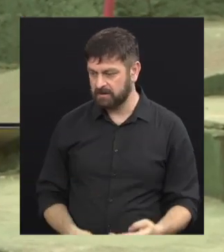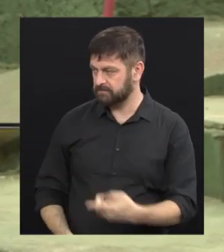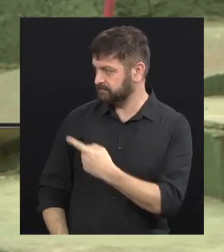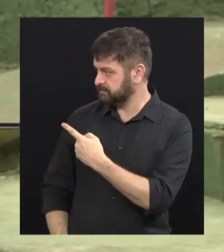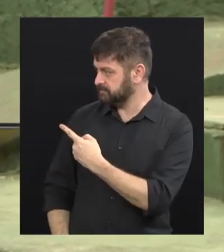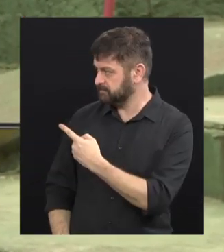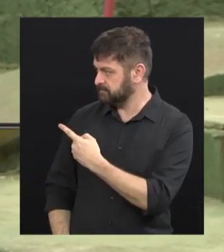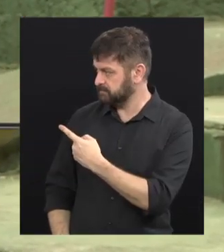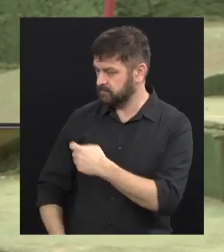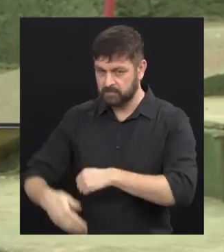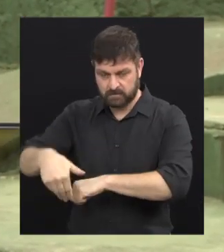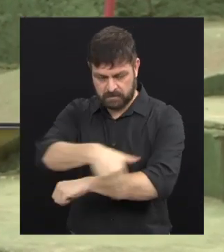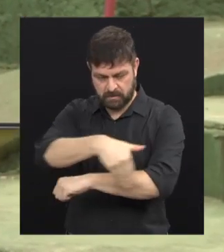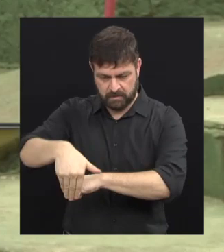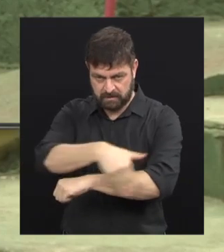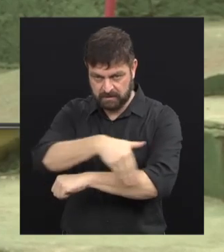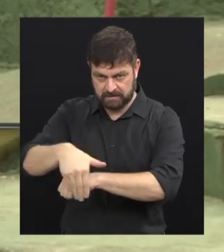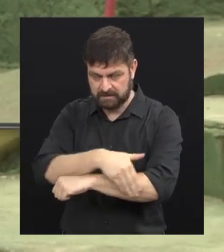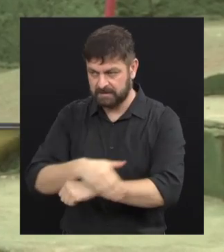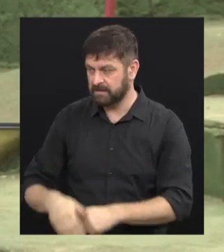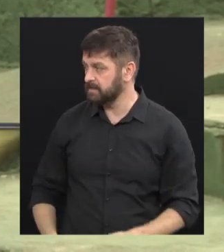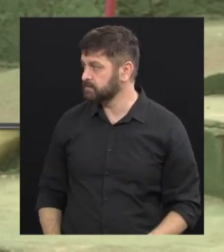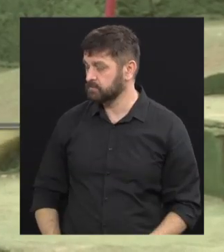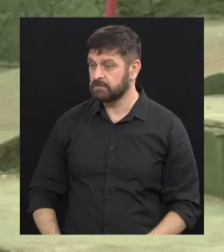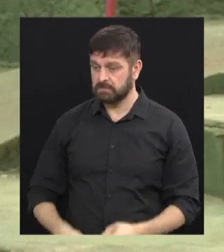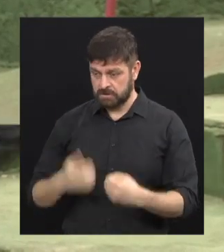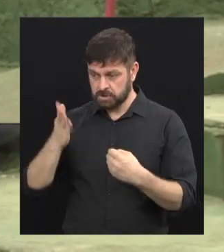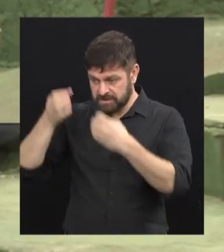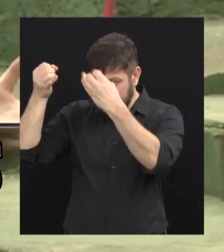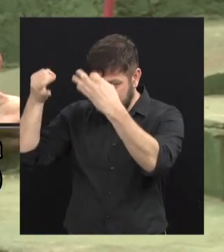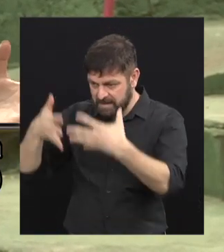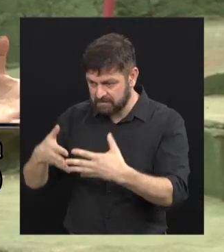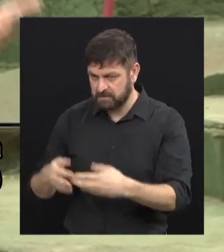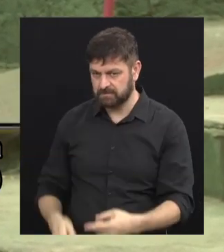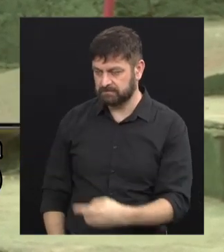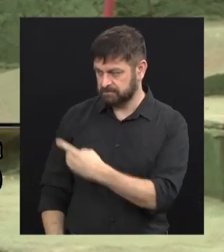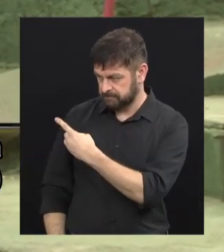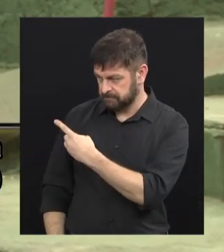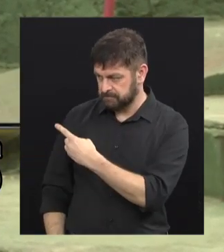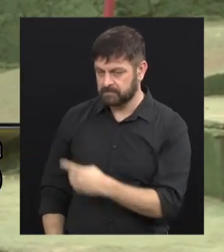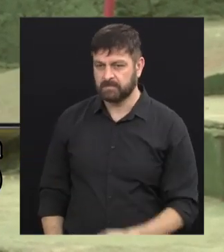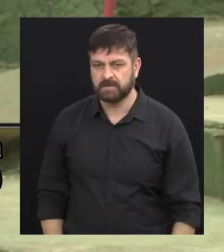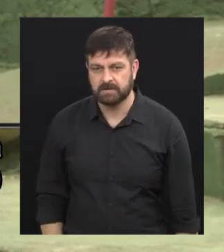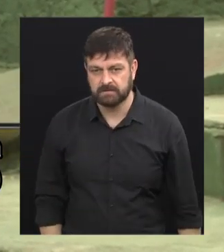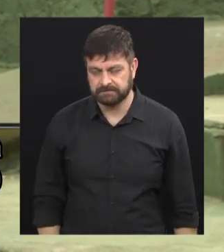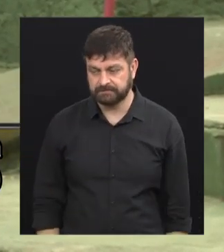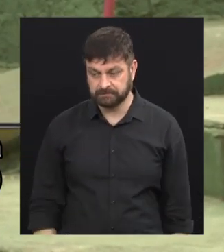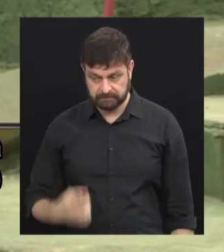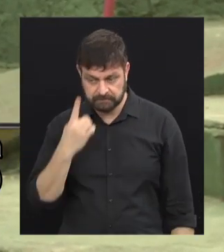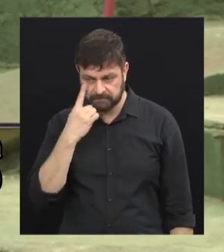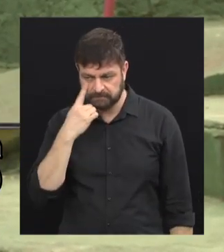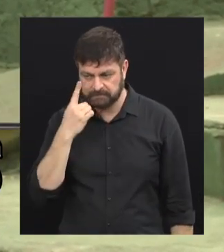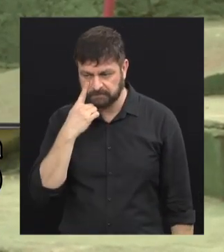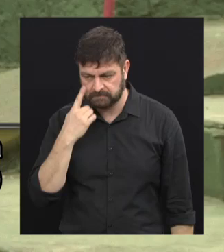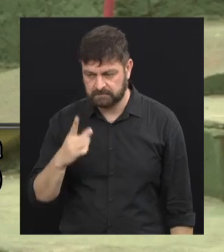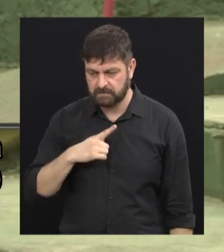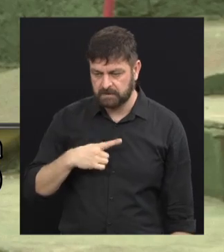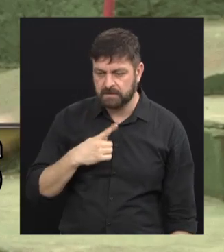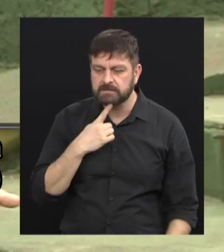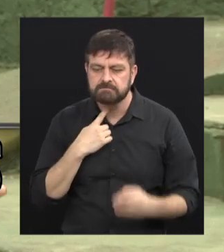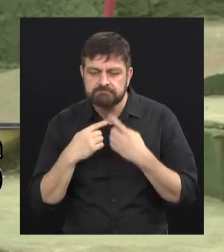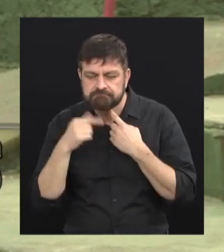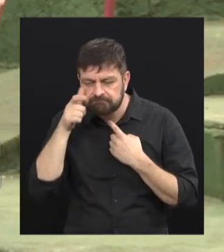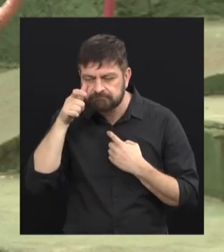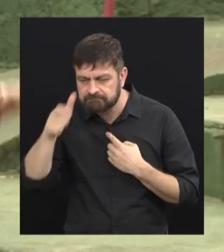tela os endereços das duas unidades, apesar da Célia já ter falado para a gente os dois endereços, tanto da Iumas como da Quero Quero, mas você acompanha aí. Caso tenha interesse em